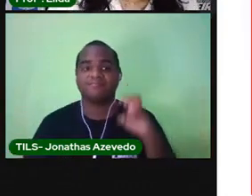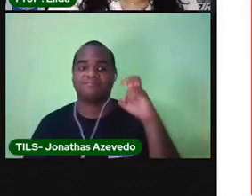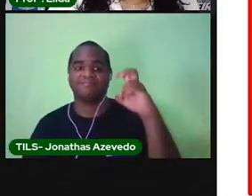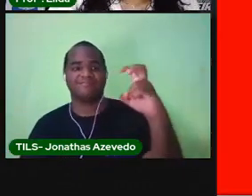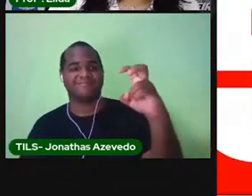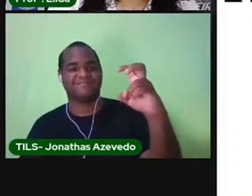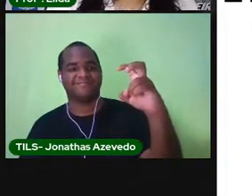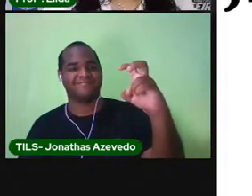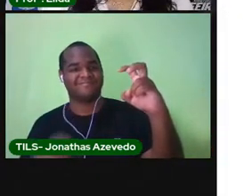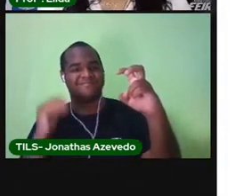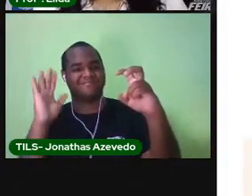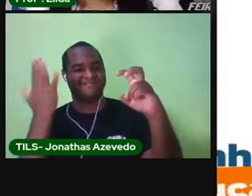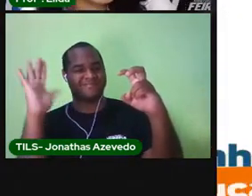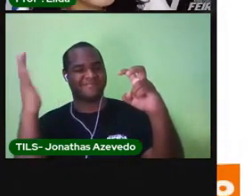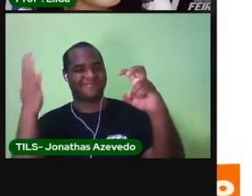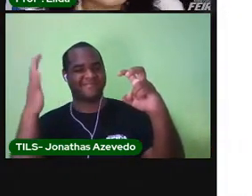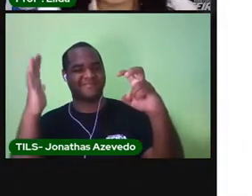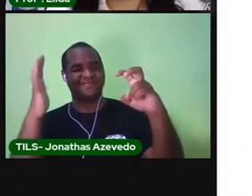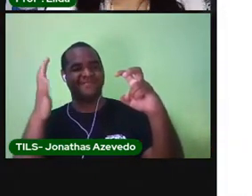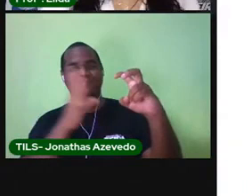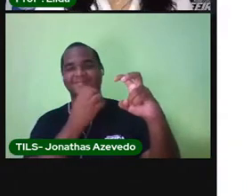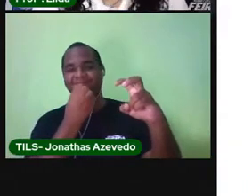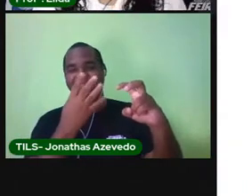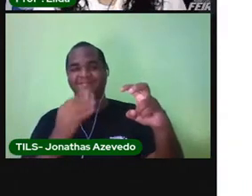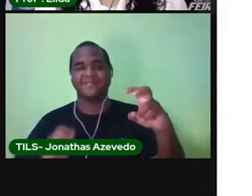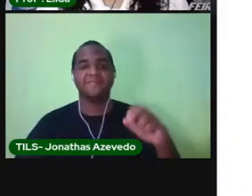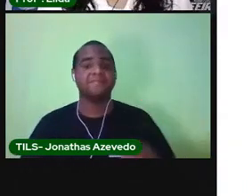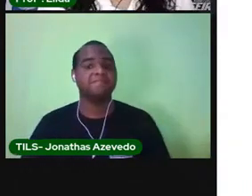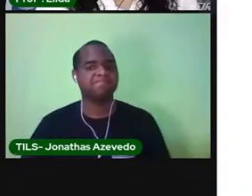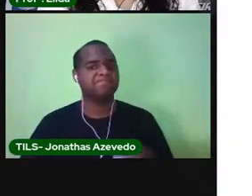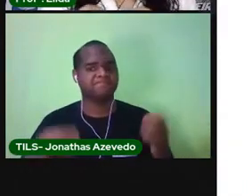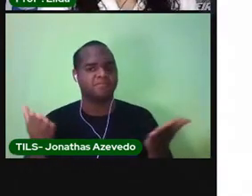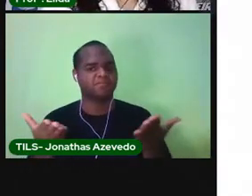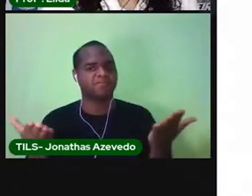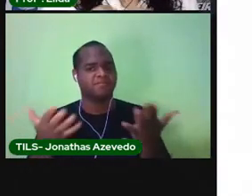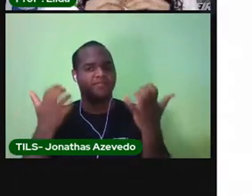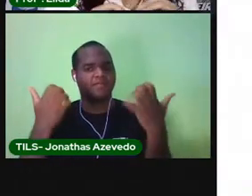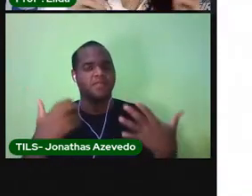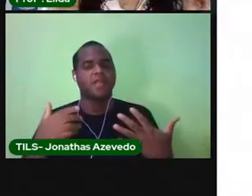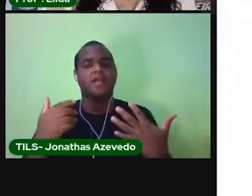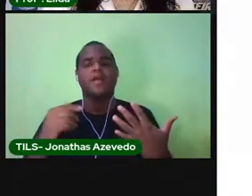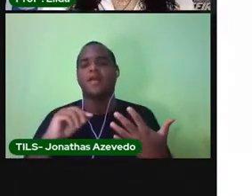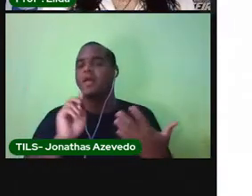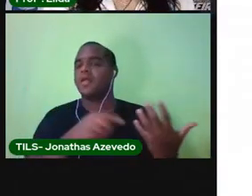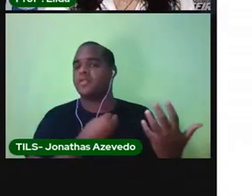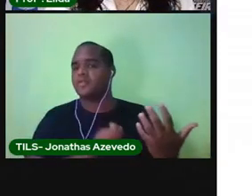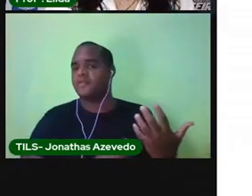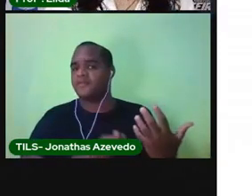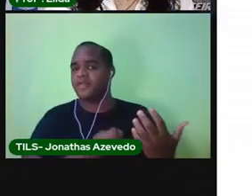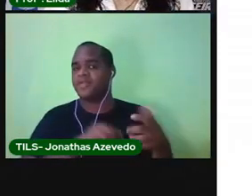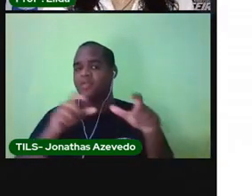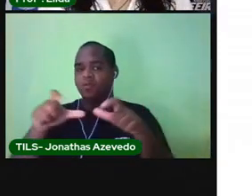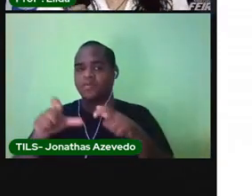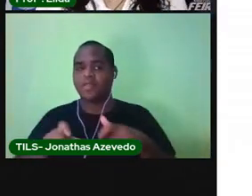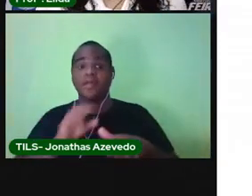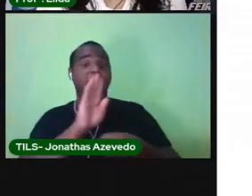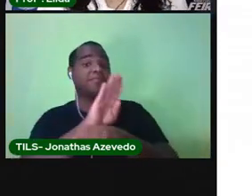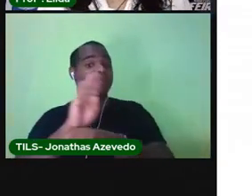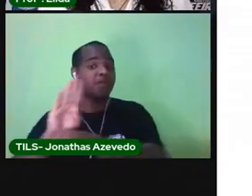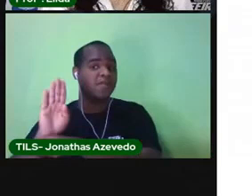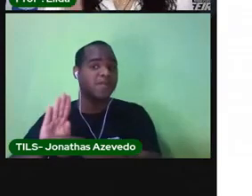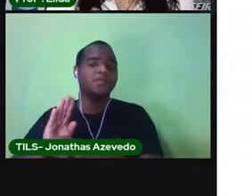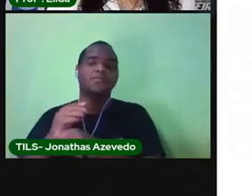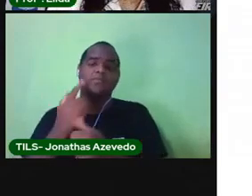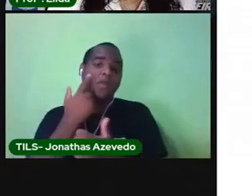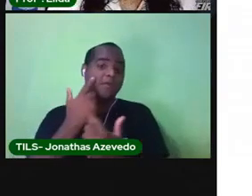Cinco! Muito bem! Agora, em qual dos tipos de bairros podemos